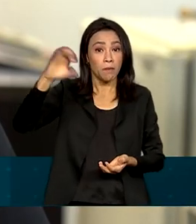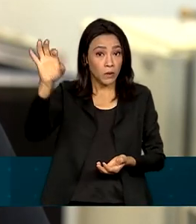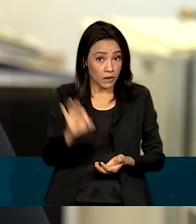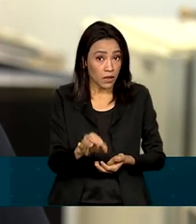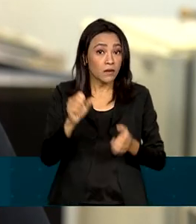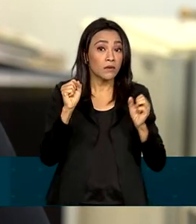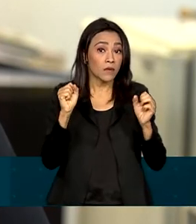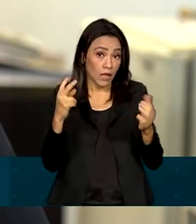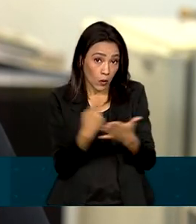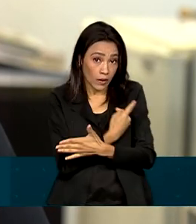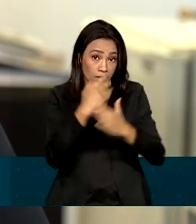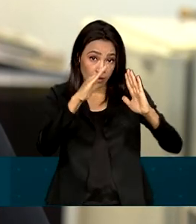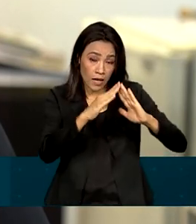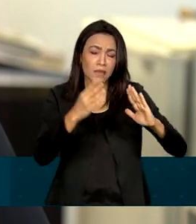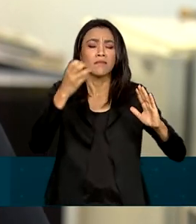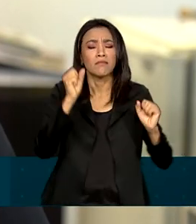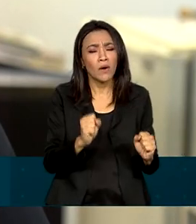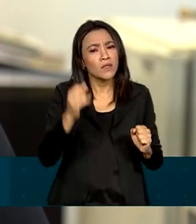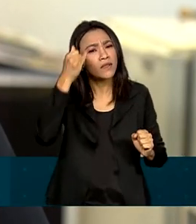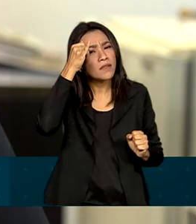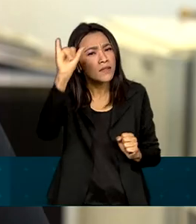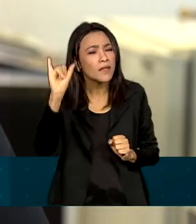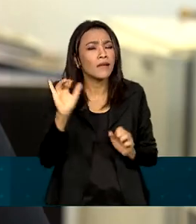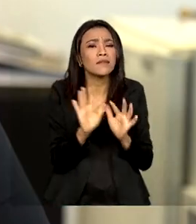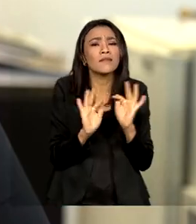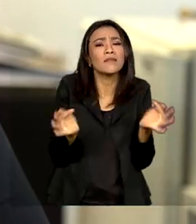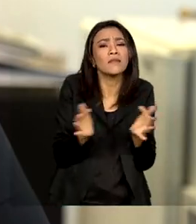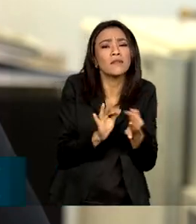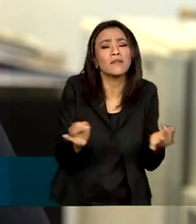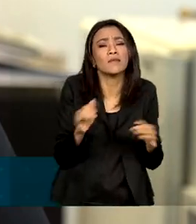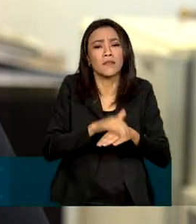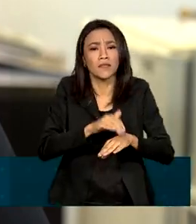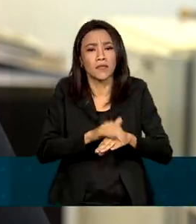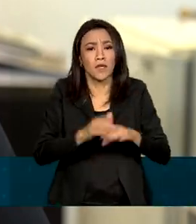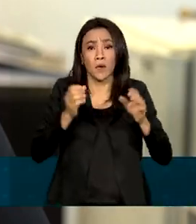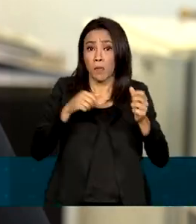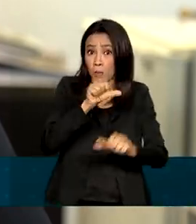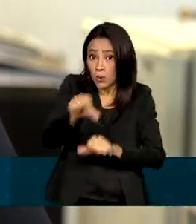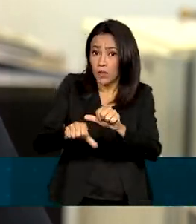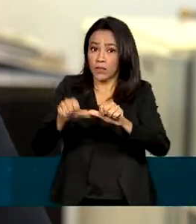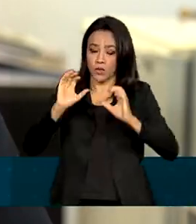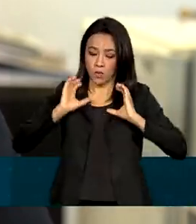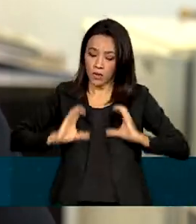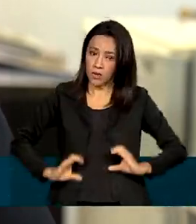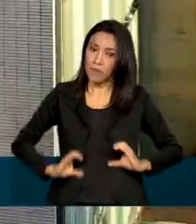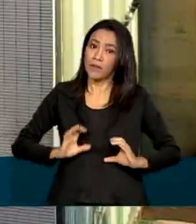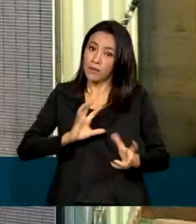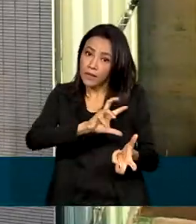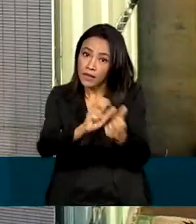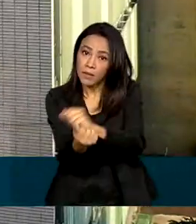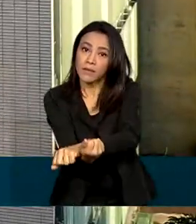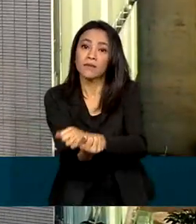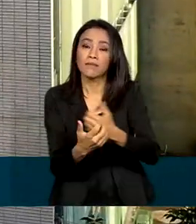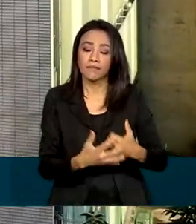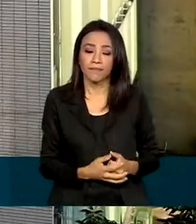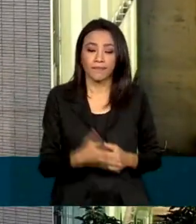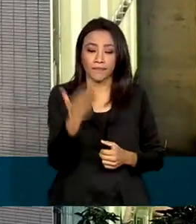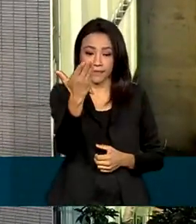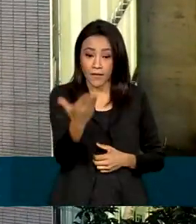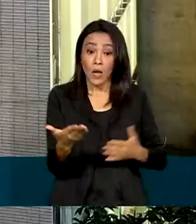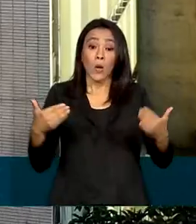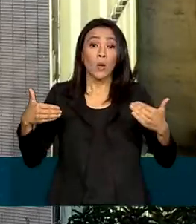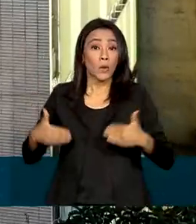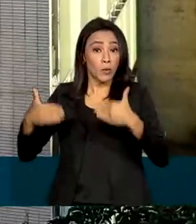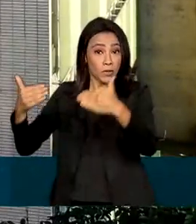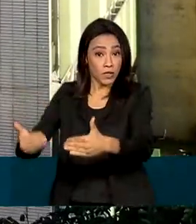ser evitados com medidas simples e eficazes de mudança de comportamento e de adequação. O Ministério da Mulher, da